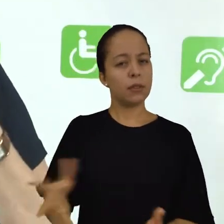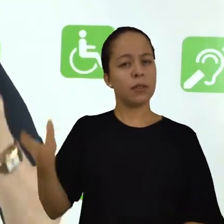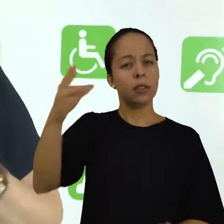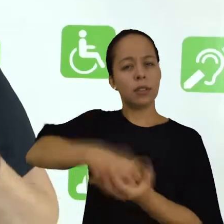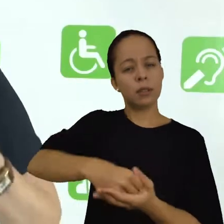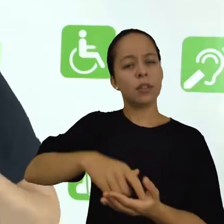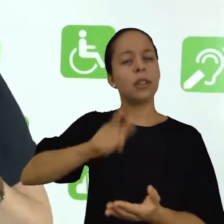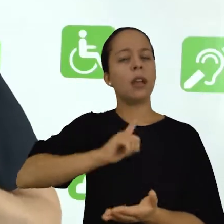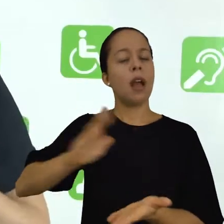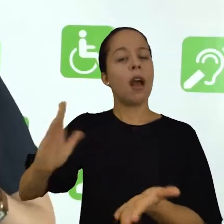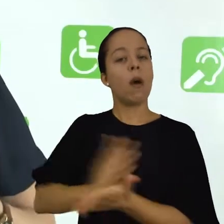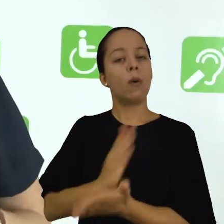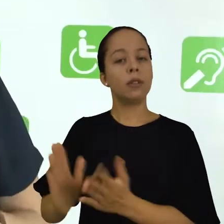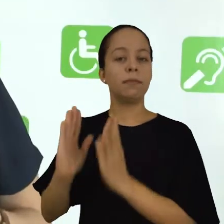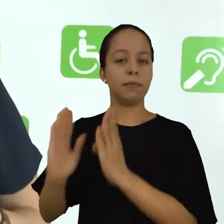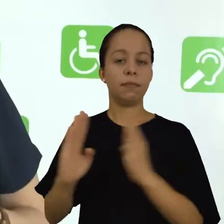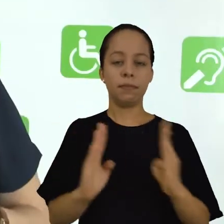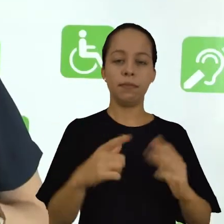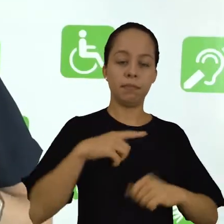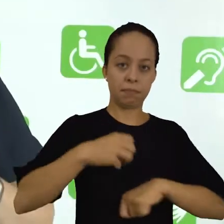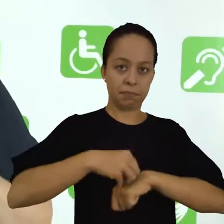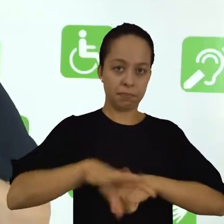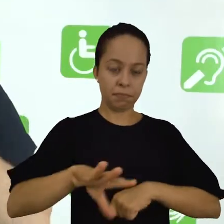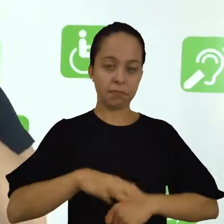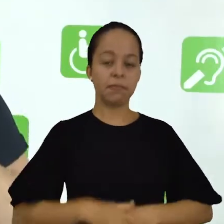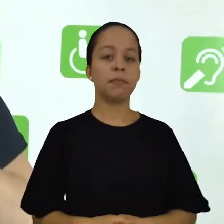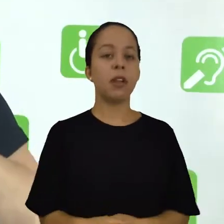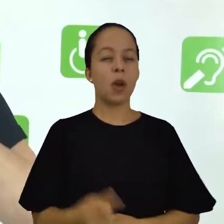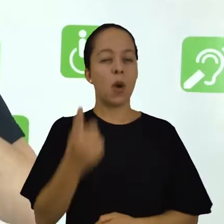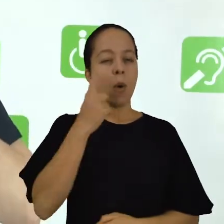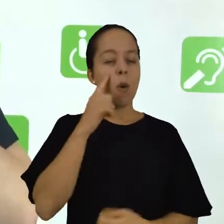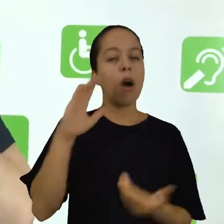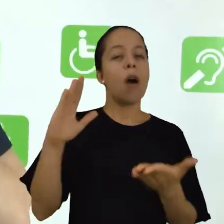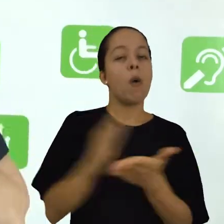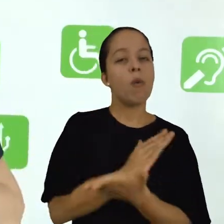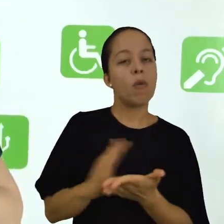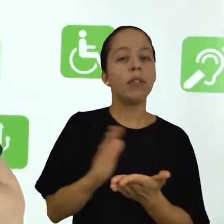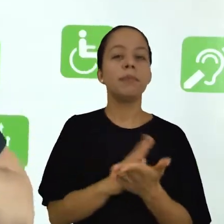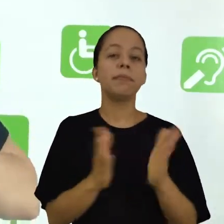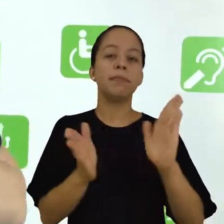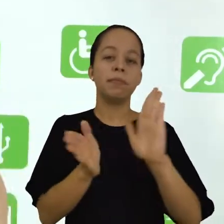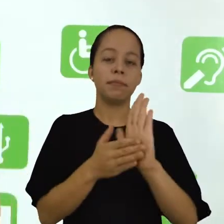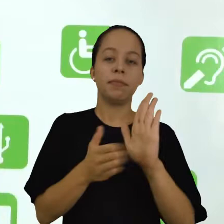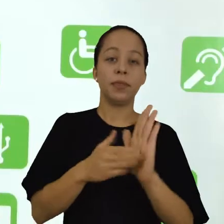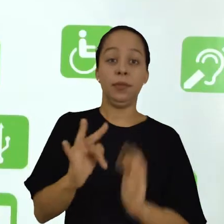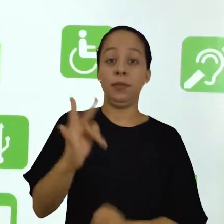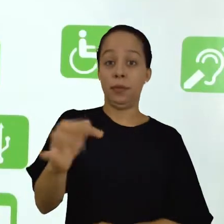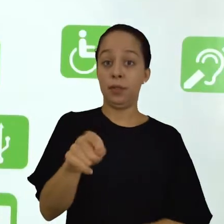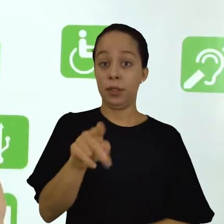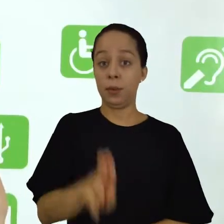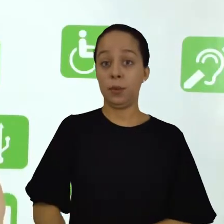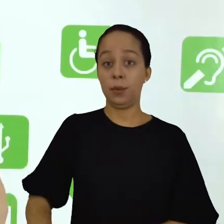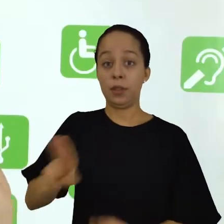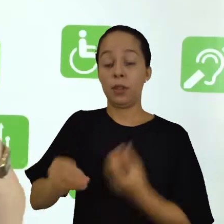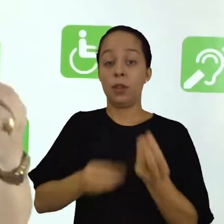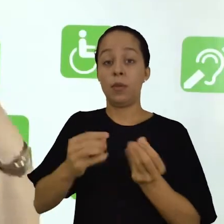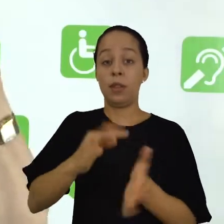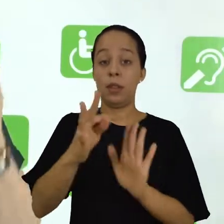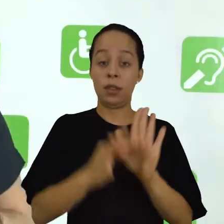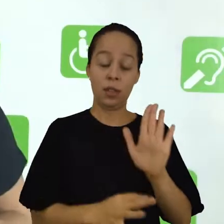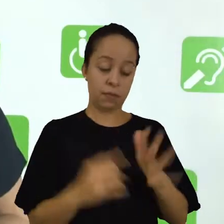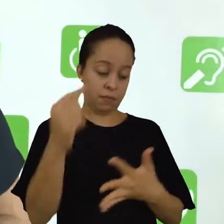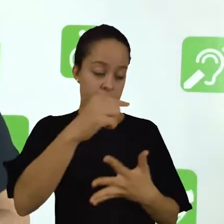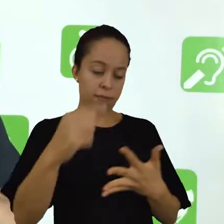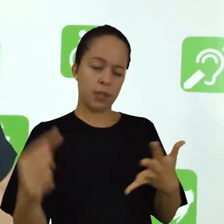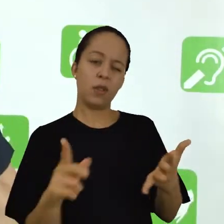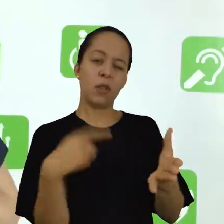alguns passos que são recomendados. Então, vejamos algumas sugestões que você pode utilizar quando você tiver que fazer